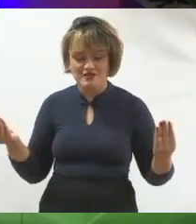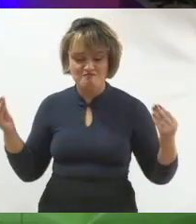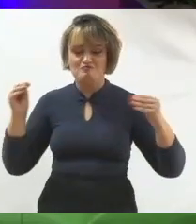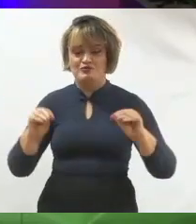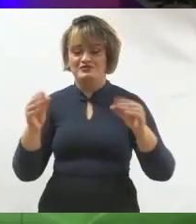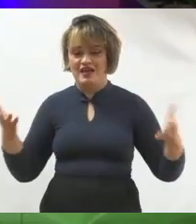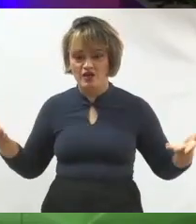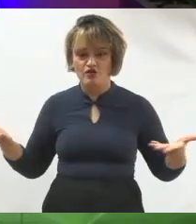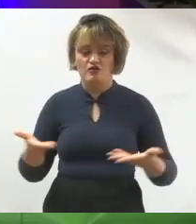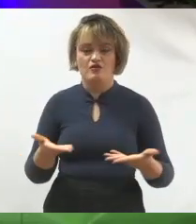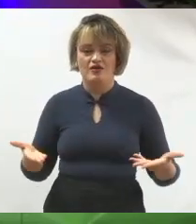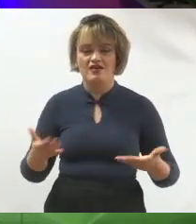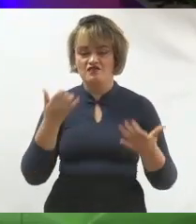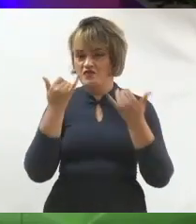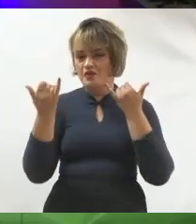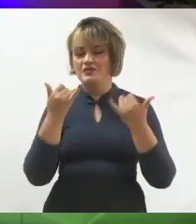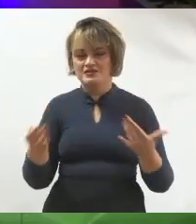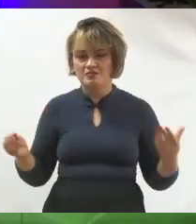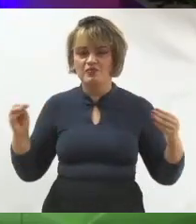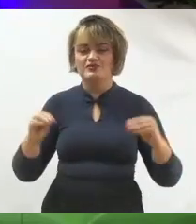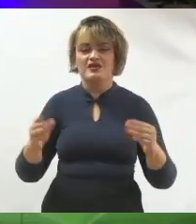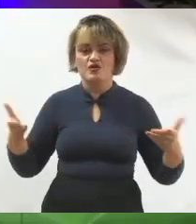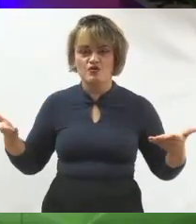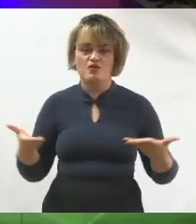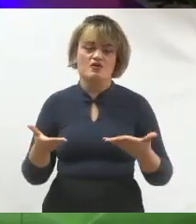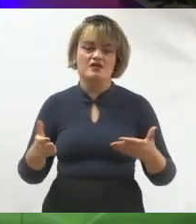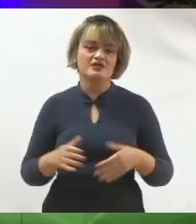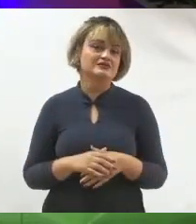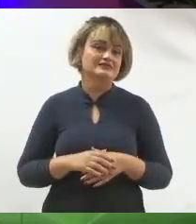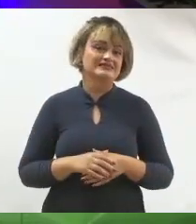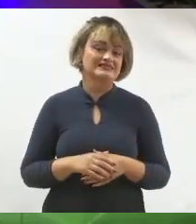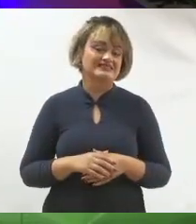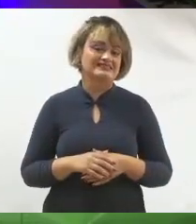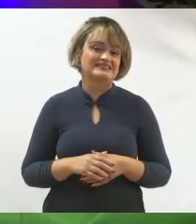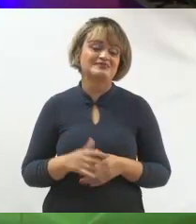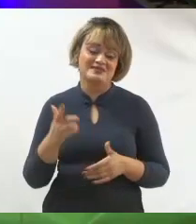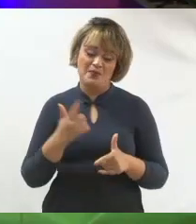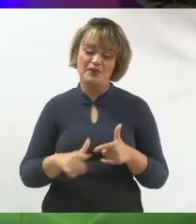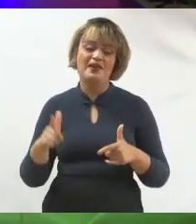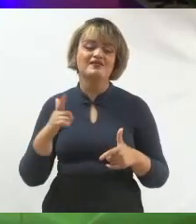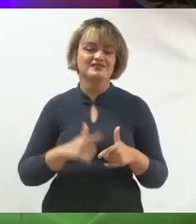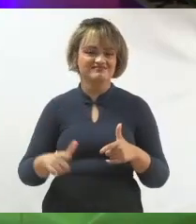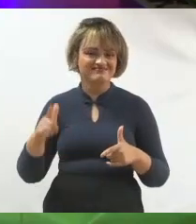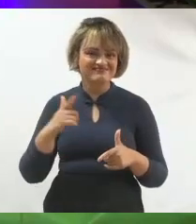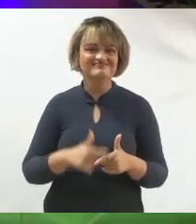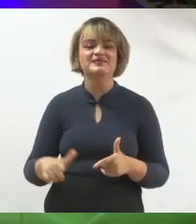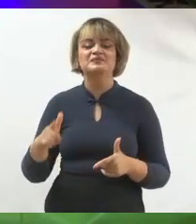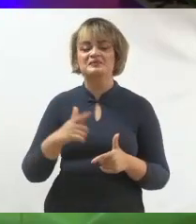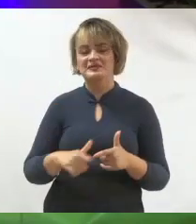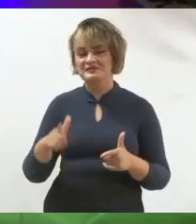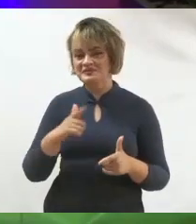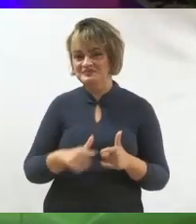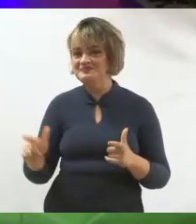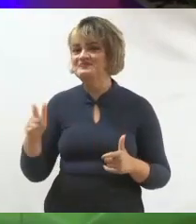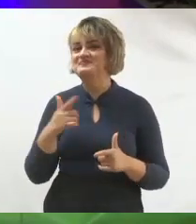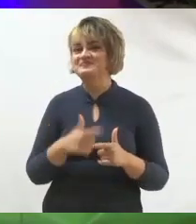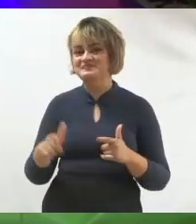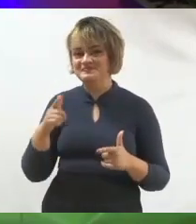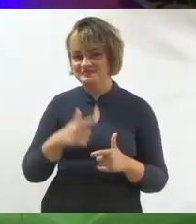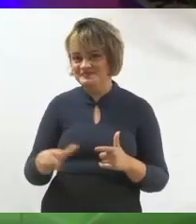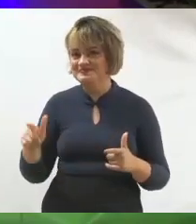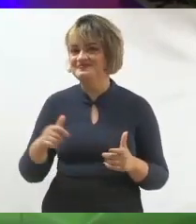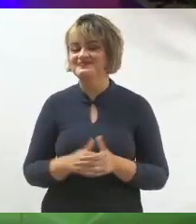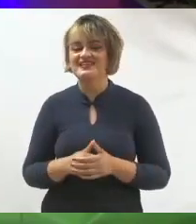subir agora essa informação, o vídeo tem que entrar agora. Mas isso é um grande problema, a gente fazer comunicação hoje em dia com